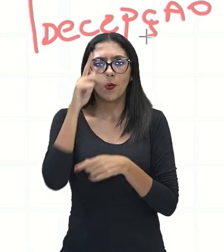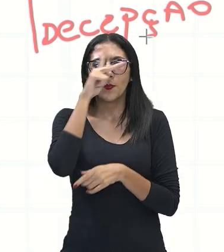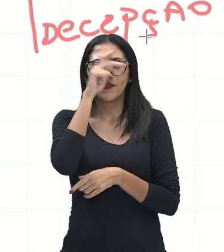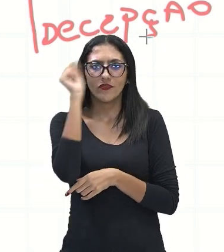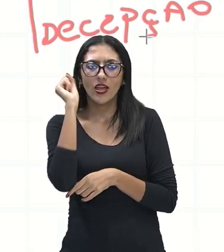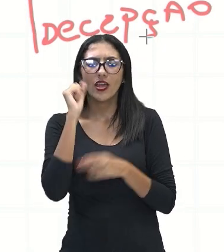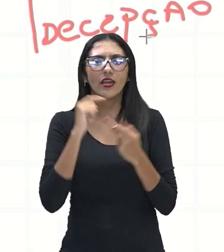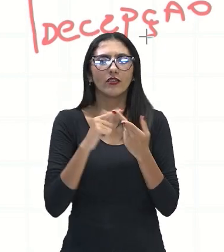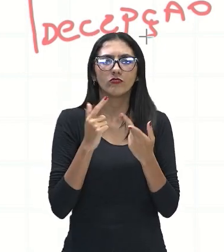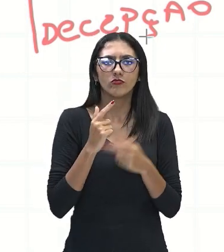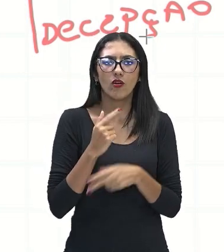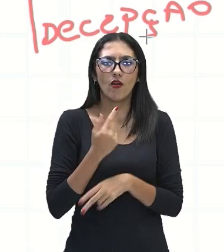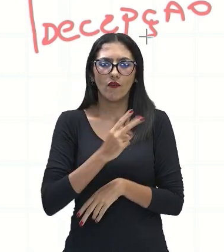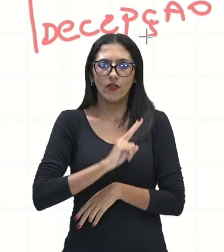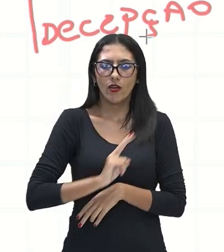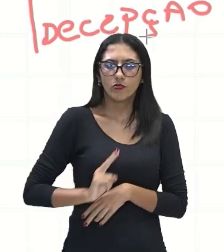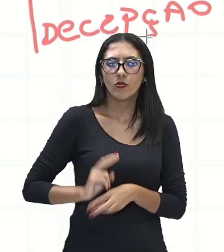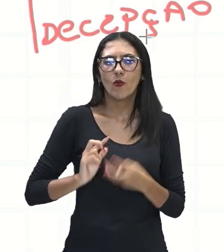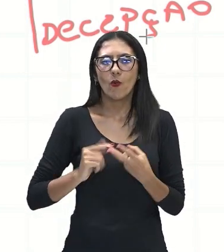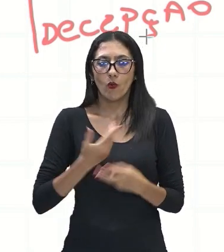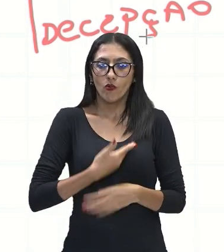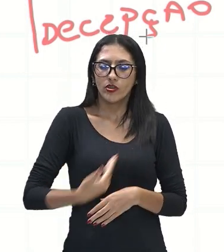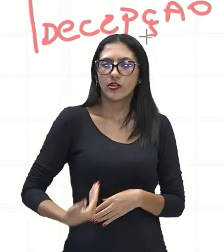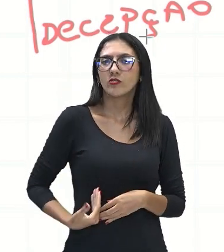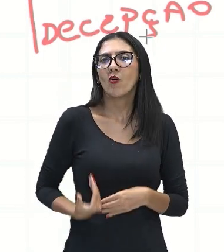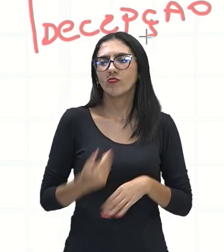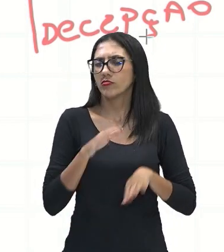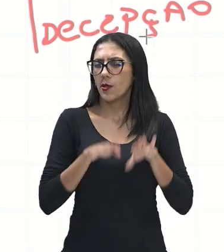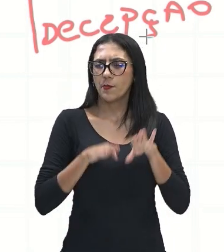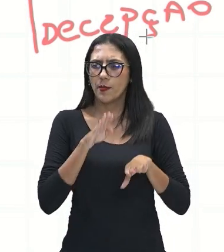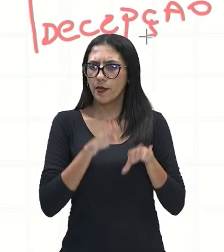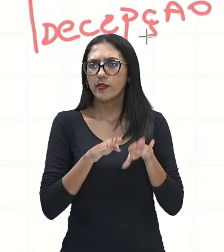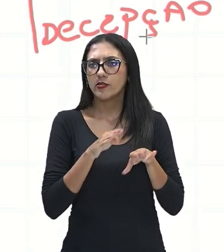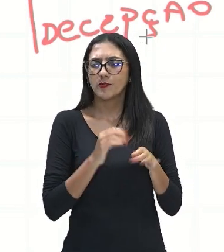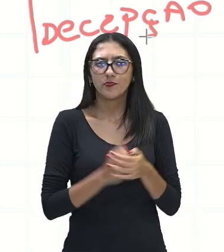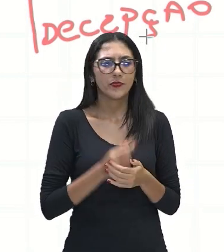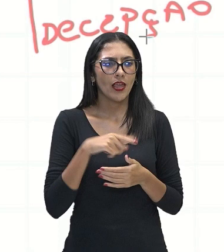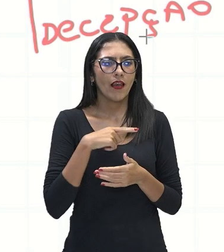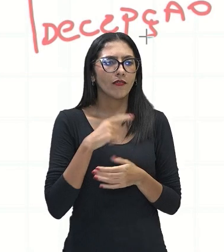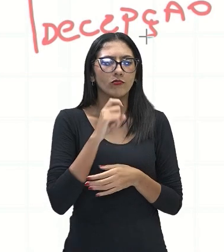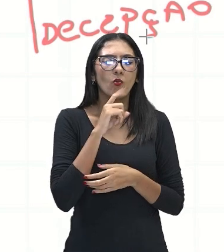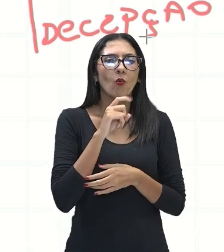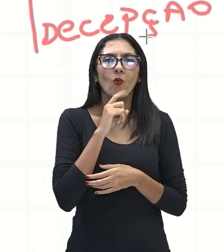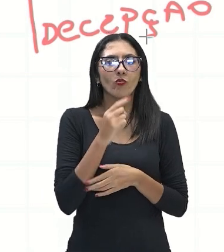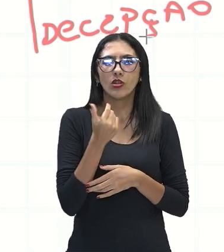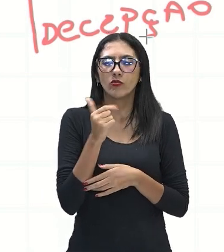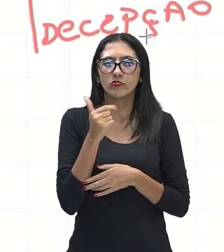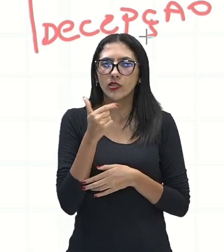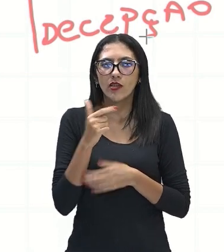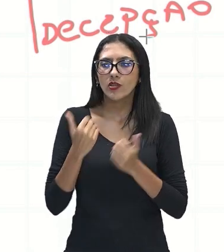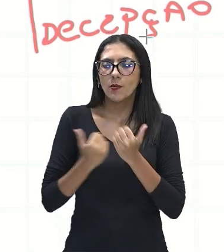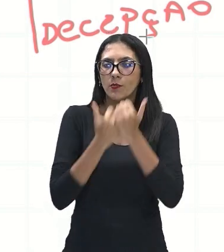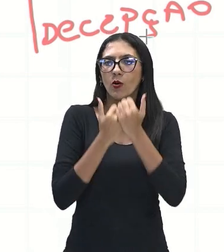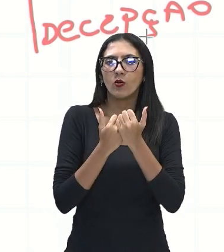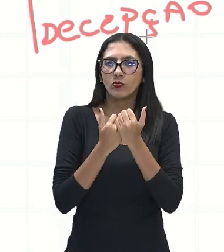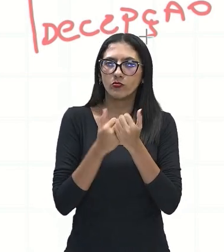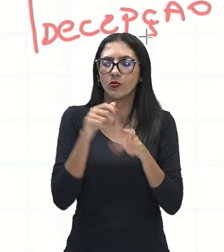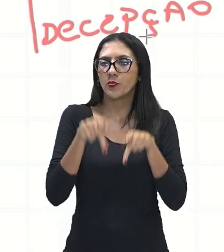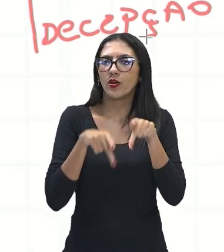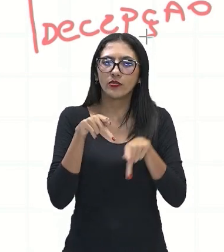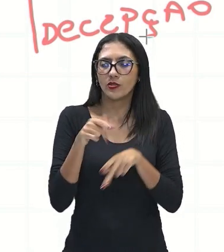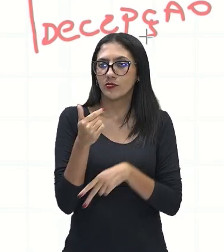ou vereador que seja, né? Não atendeu às necessidades daquela população, certo?